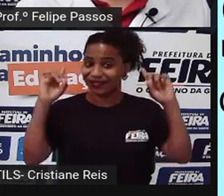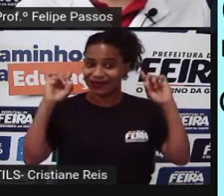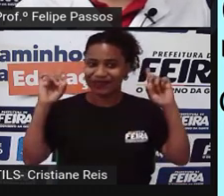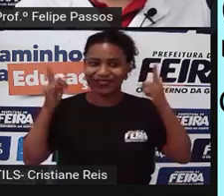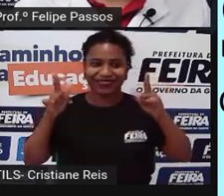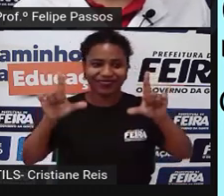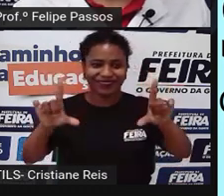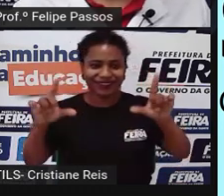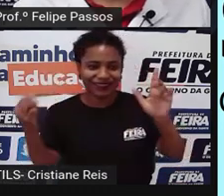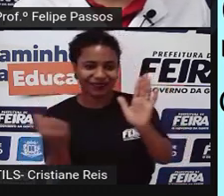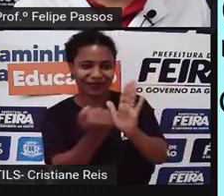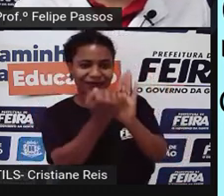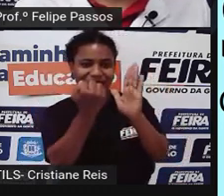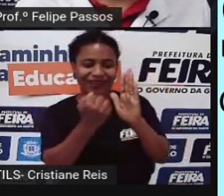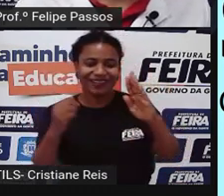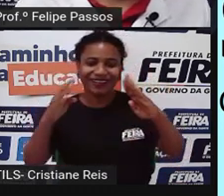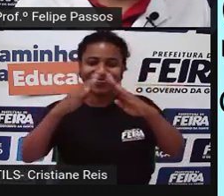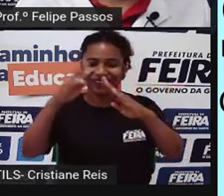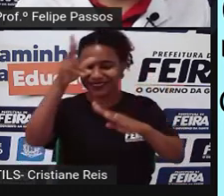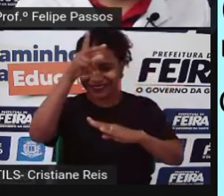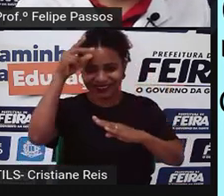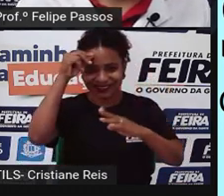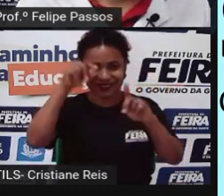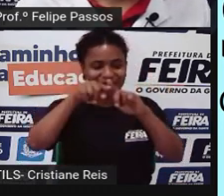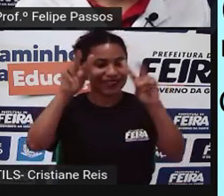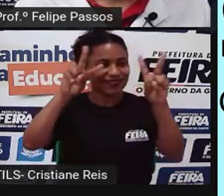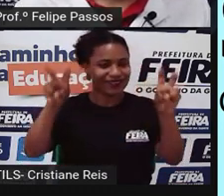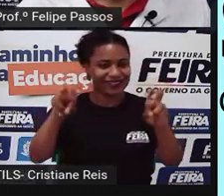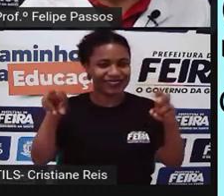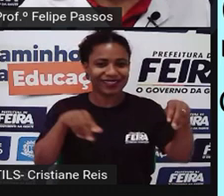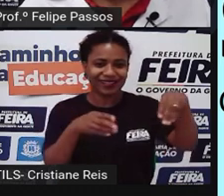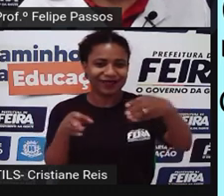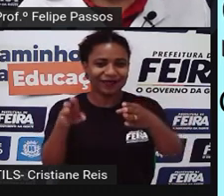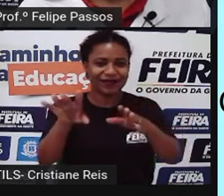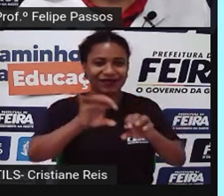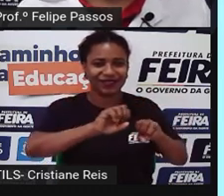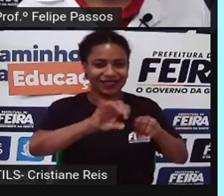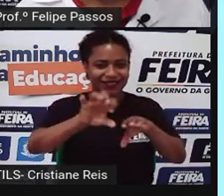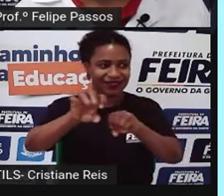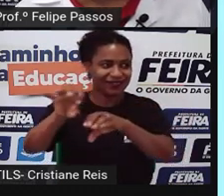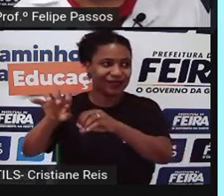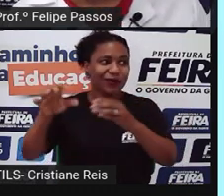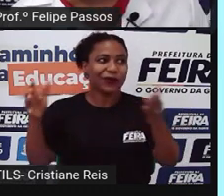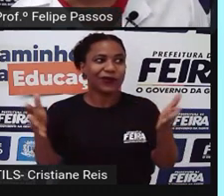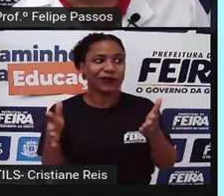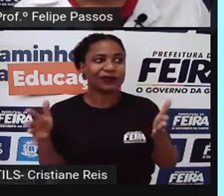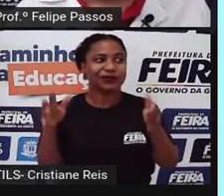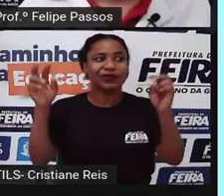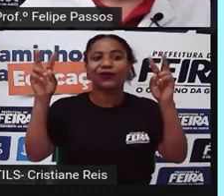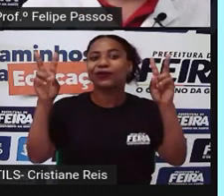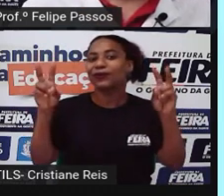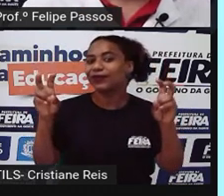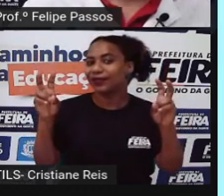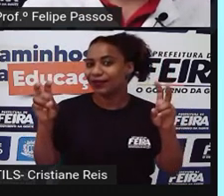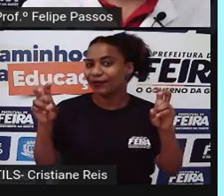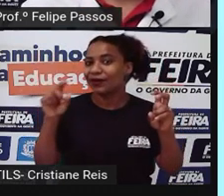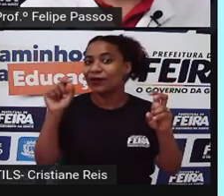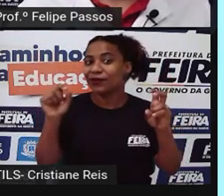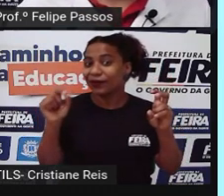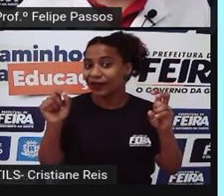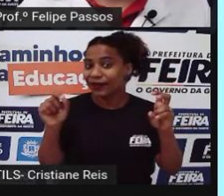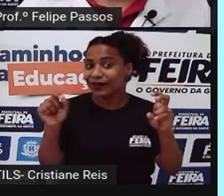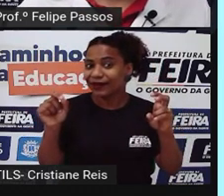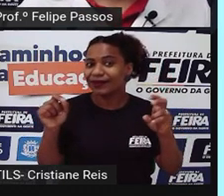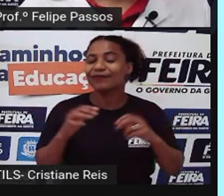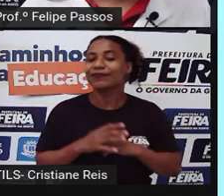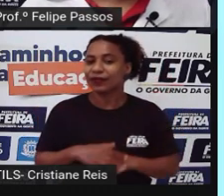tem um painel com a logomarca da Prefeitura e do Caminhos da Educação. Hoje o nosso tema é Direitos de